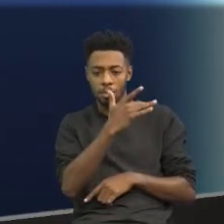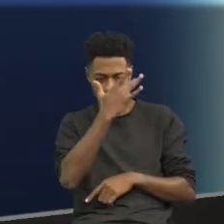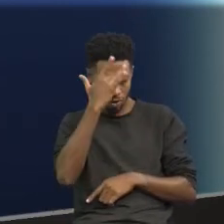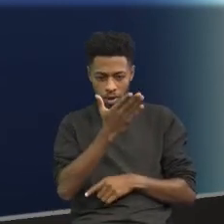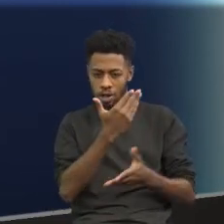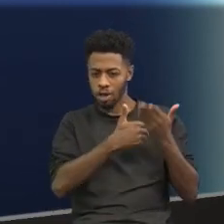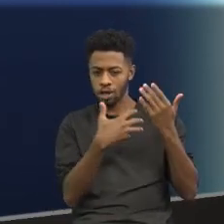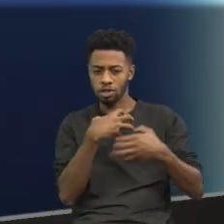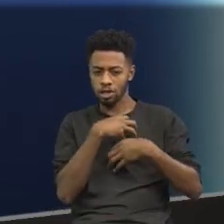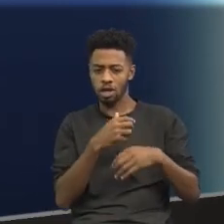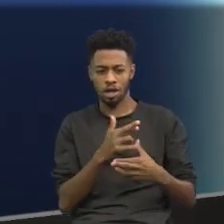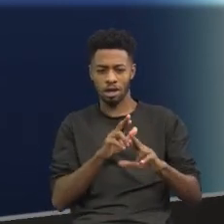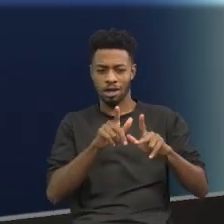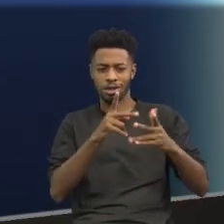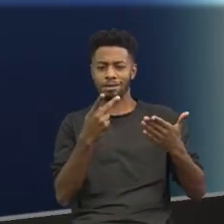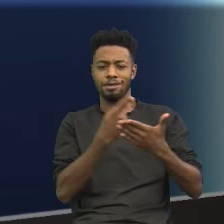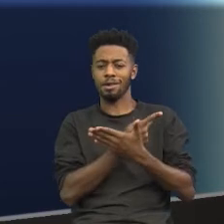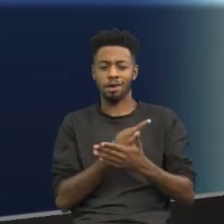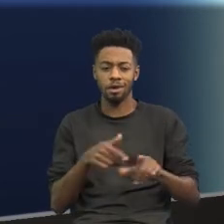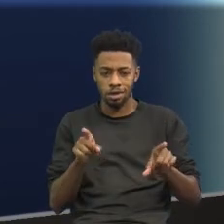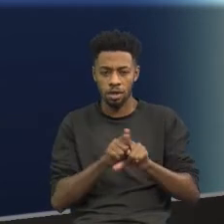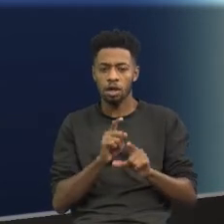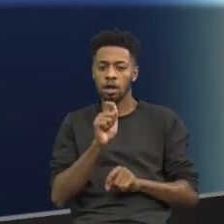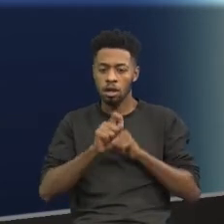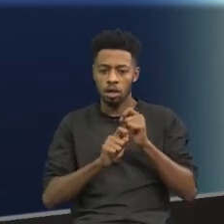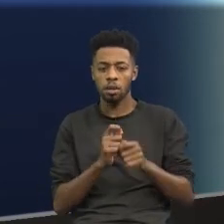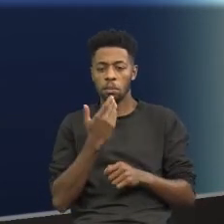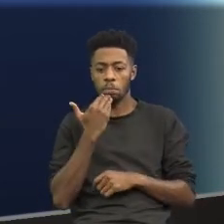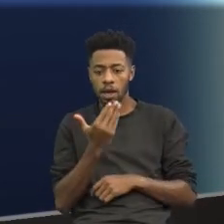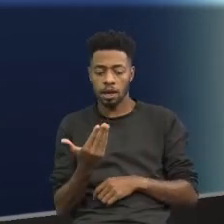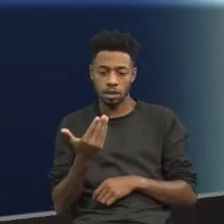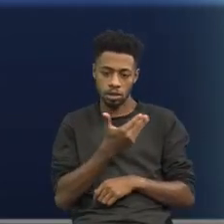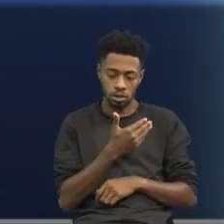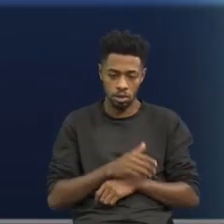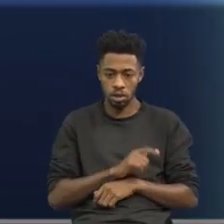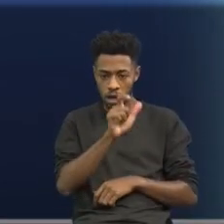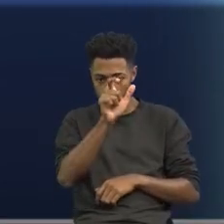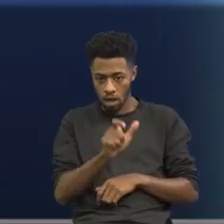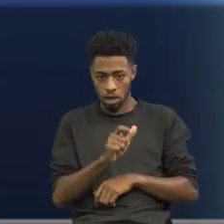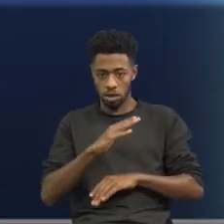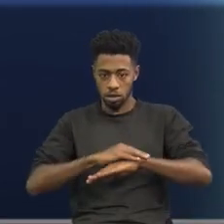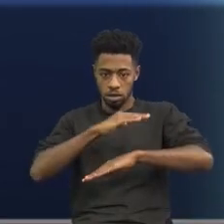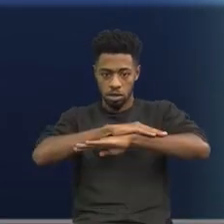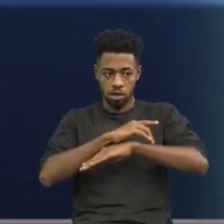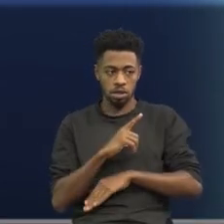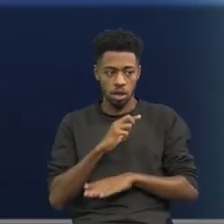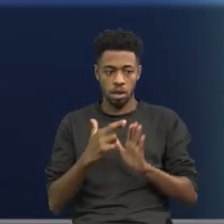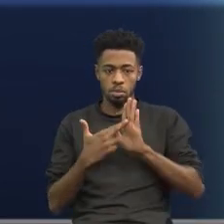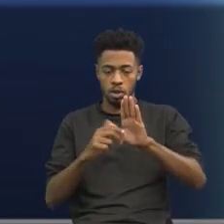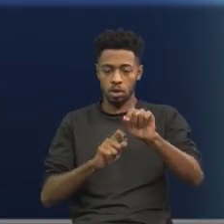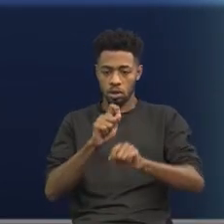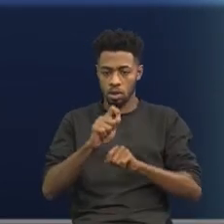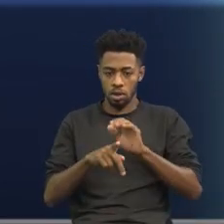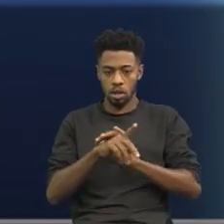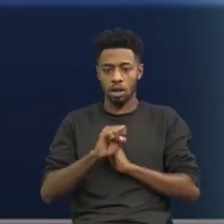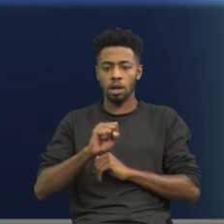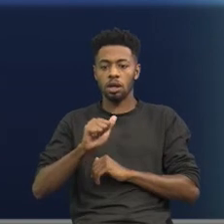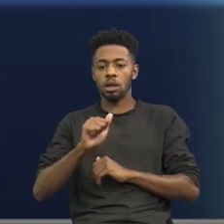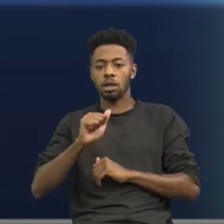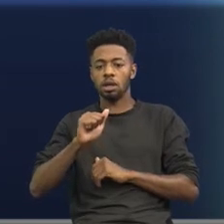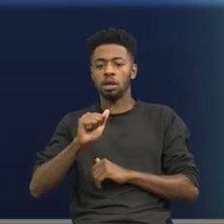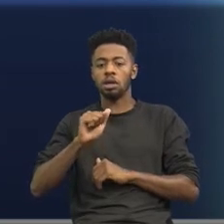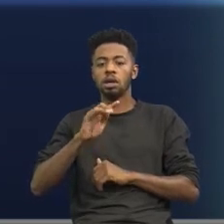parnasianismo. Portanto, a décima terceira questão pede. No trecho, o sapo tanueiro representa uma sátira aos